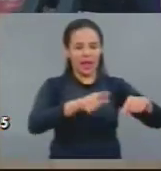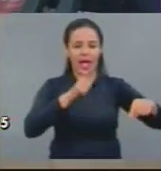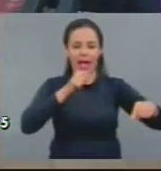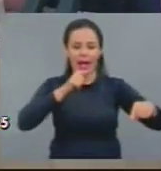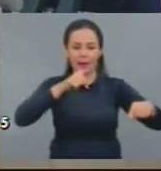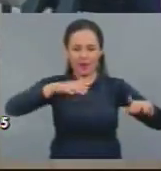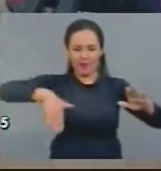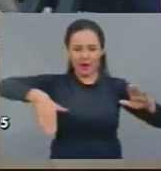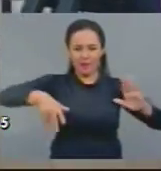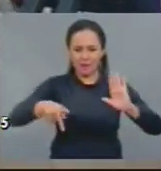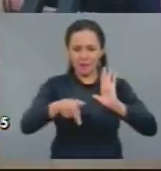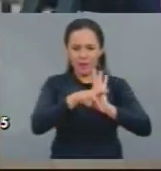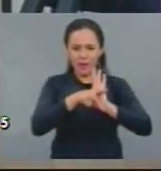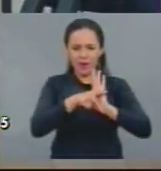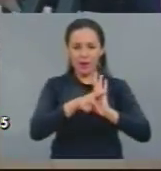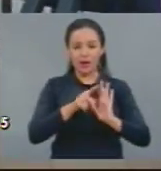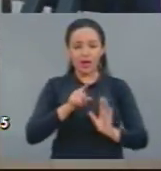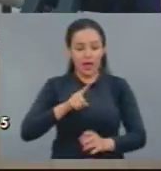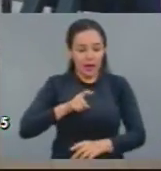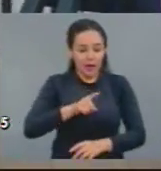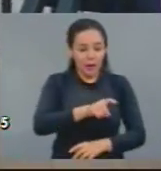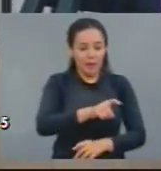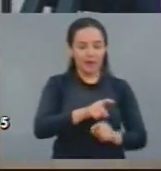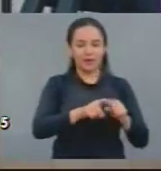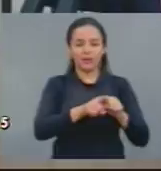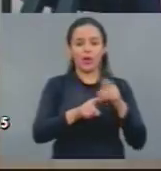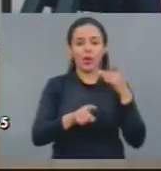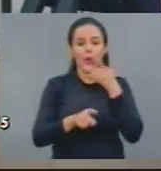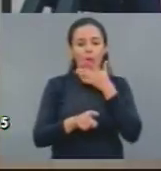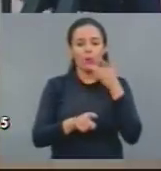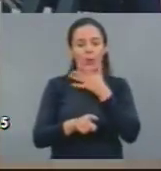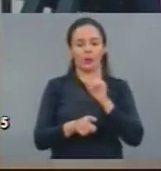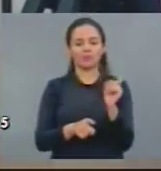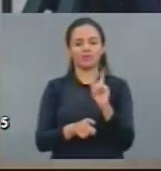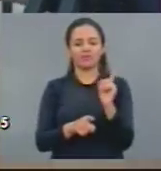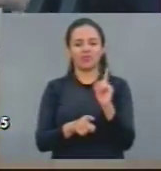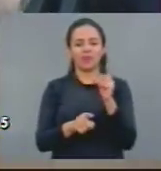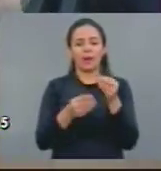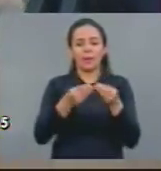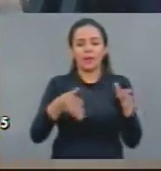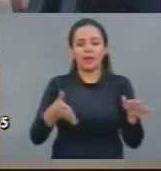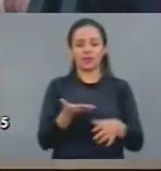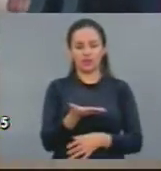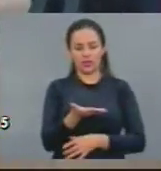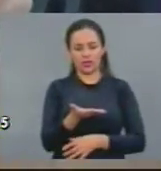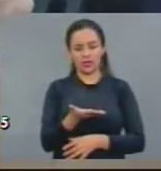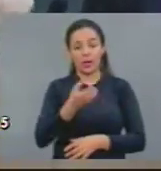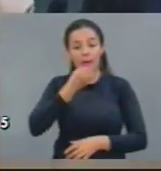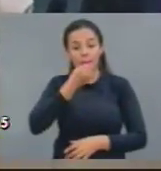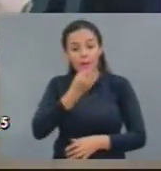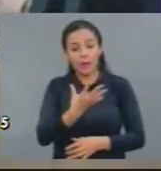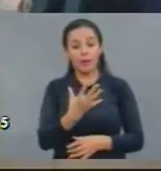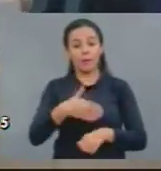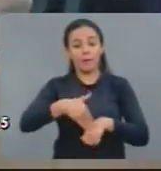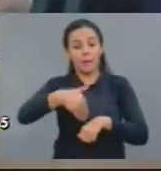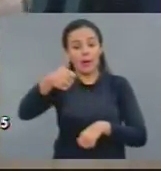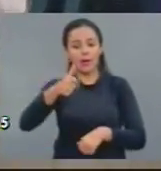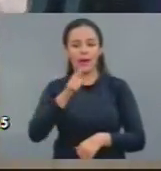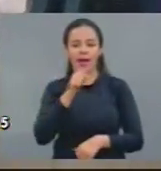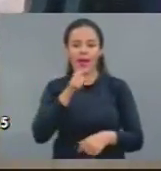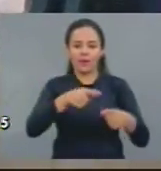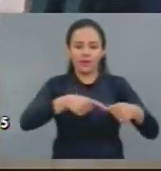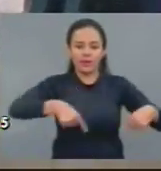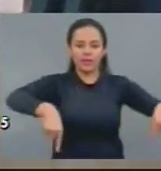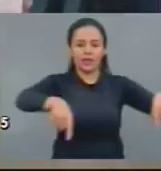salgada. Quer é um problema ser estudado para que não prejudique a criação do